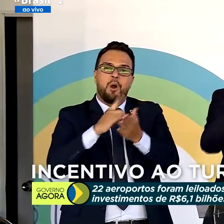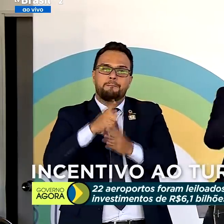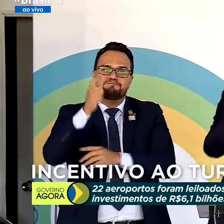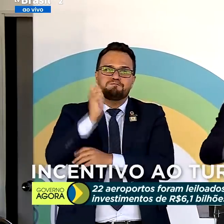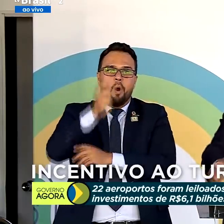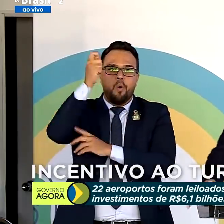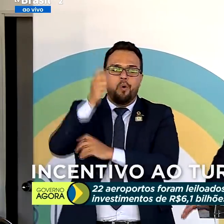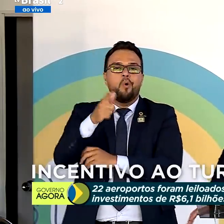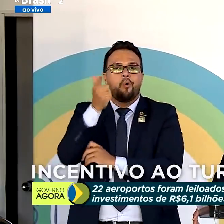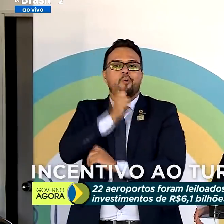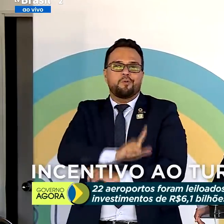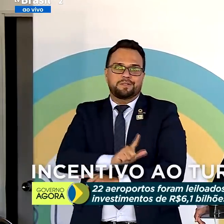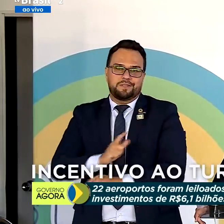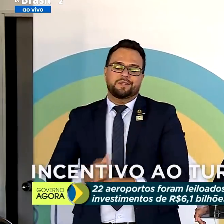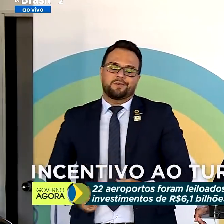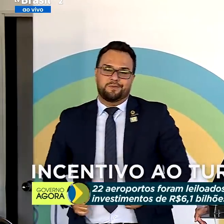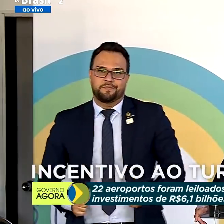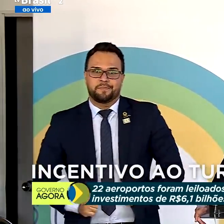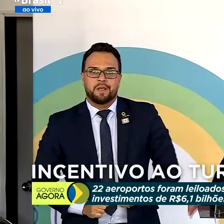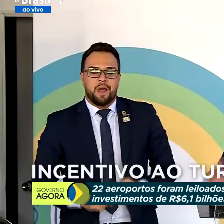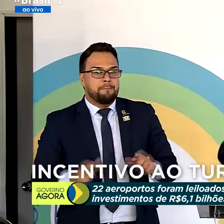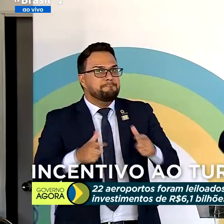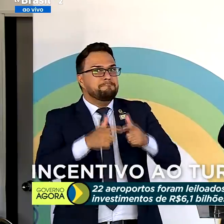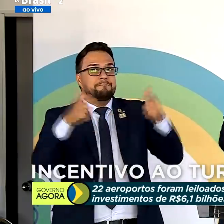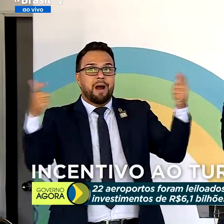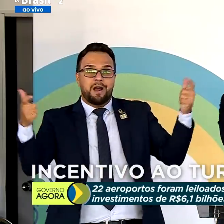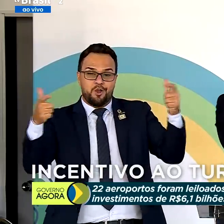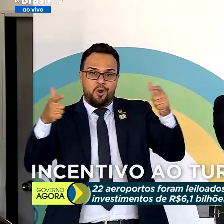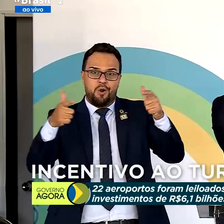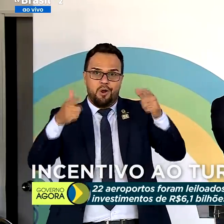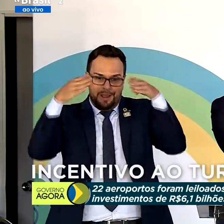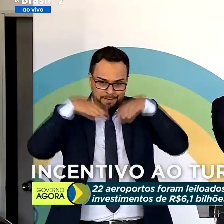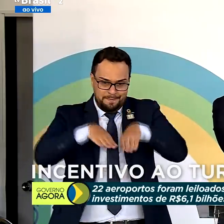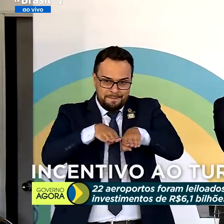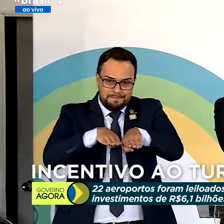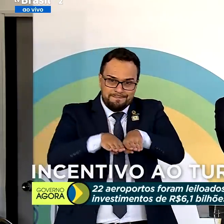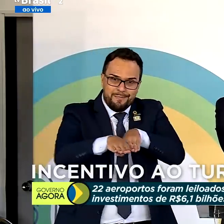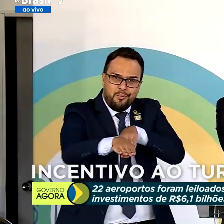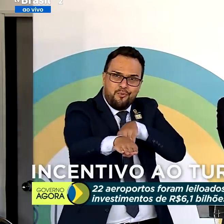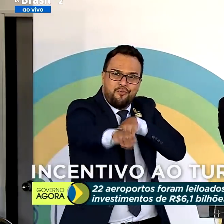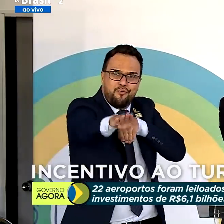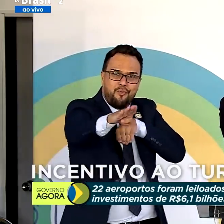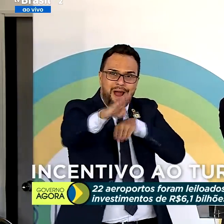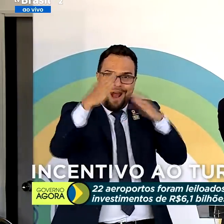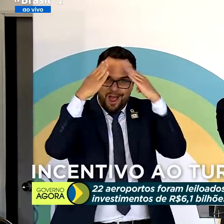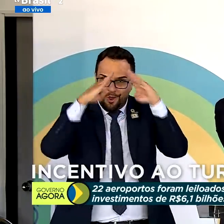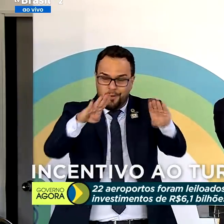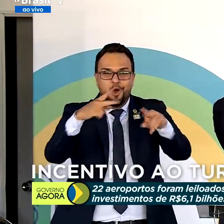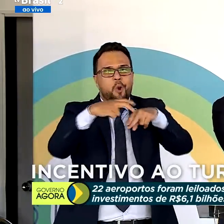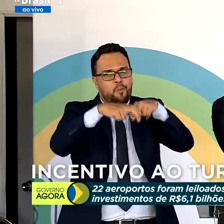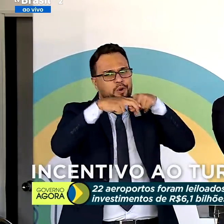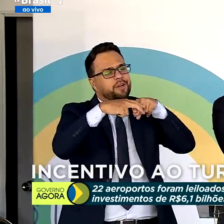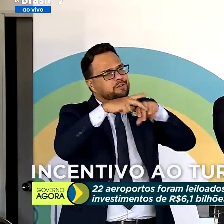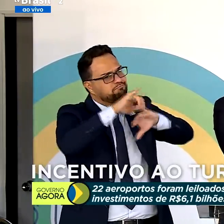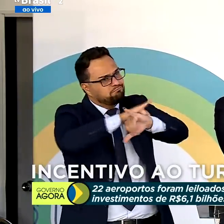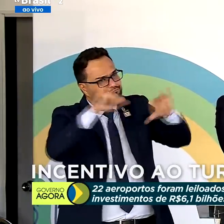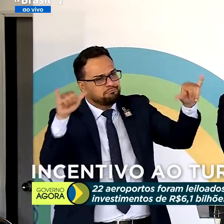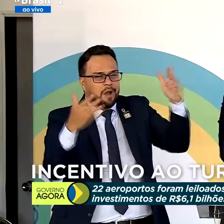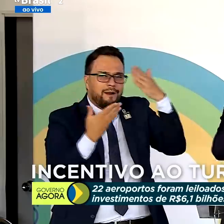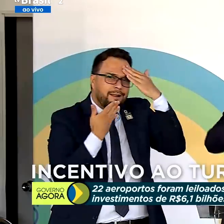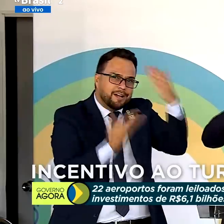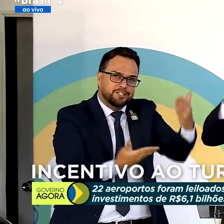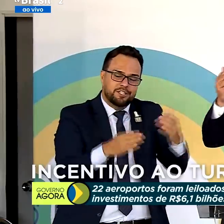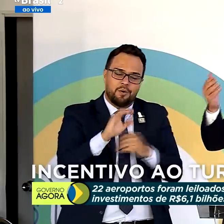se não tivesse a maior pista do sul do Brasil que nós estamos inaugurando hoje. Então a nossa mensagem é de gratidão à Infraero,